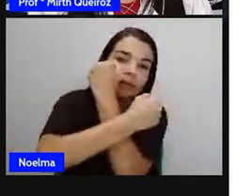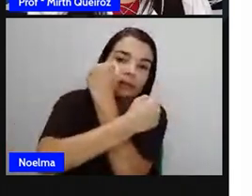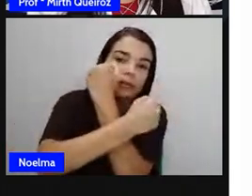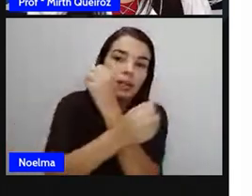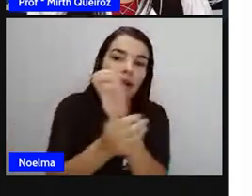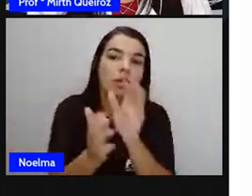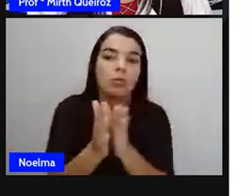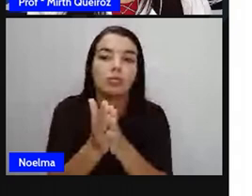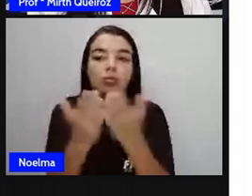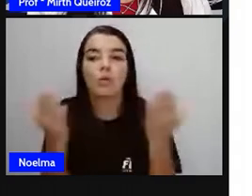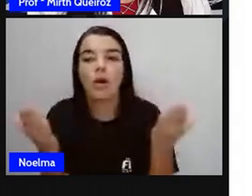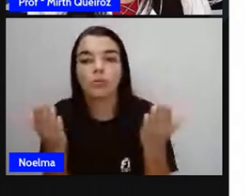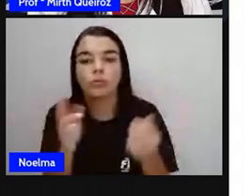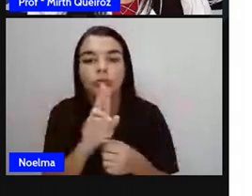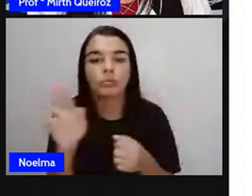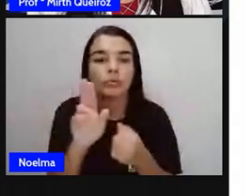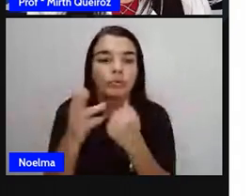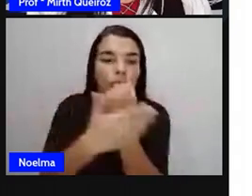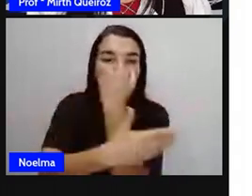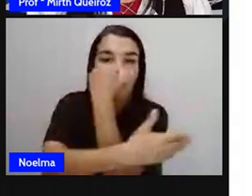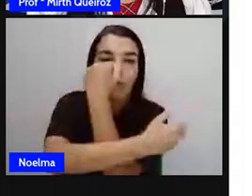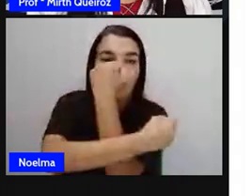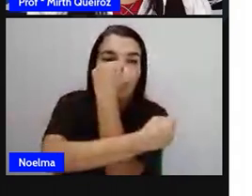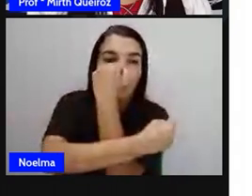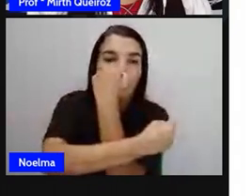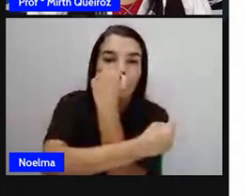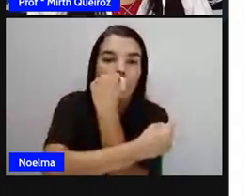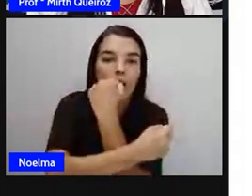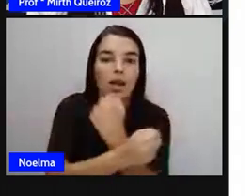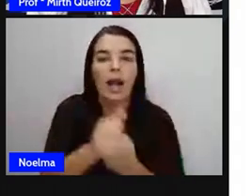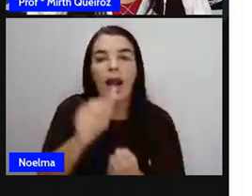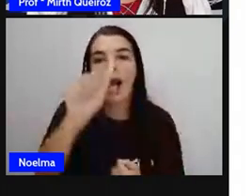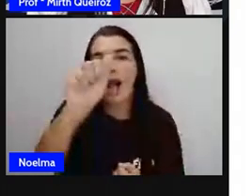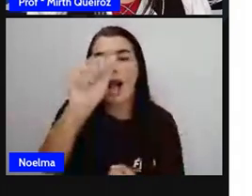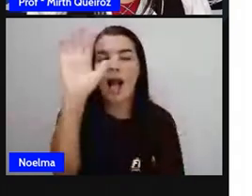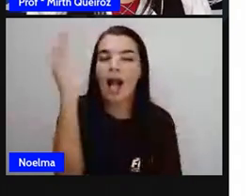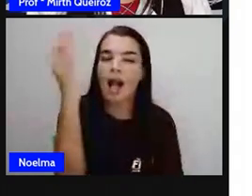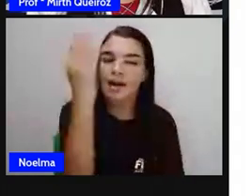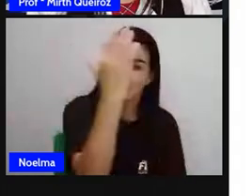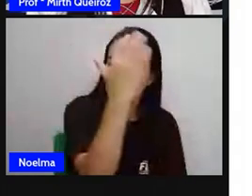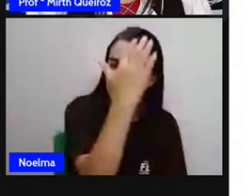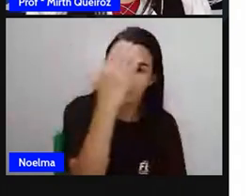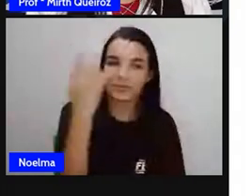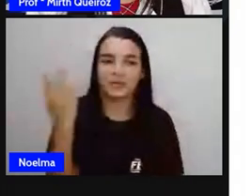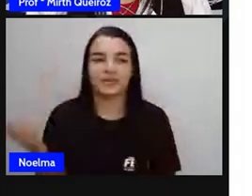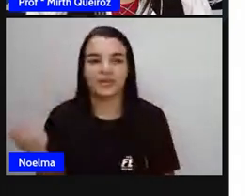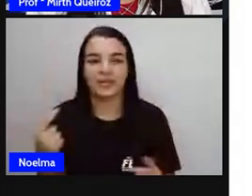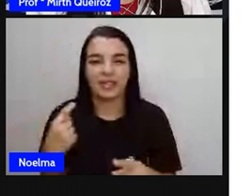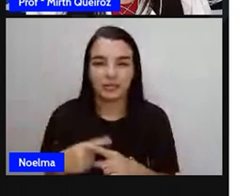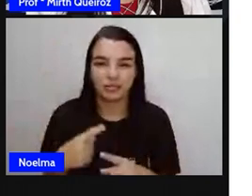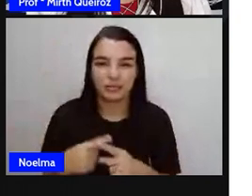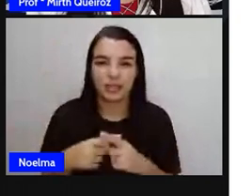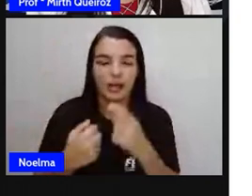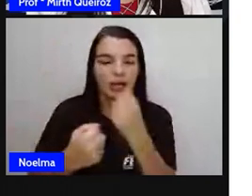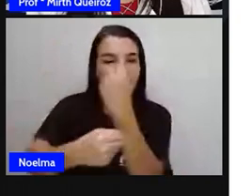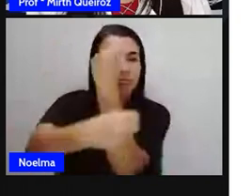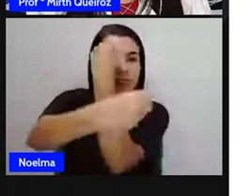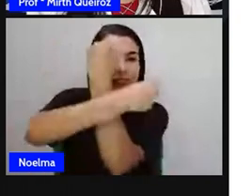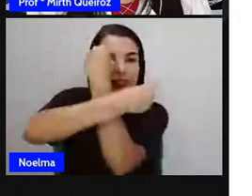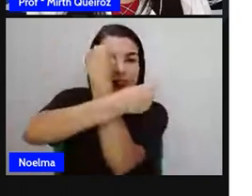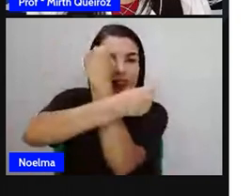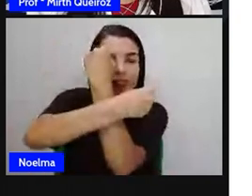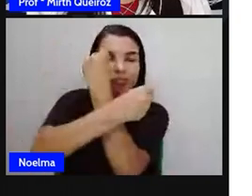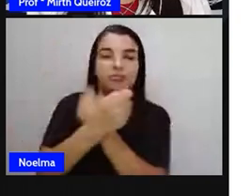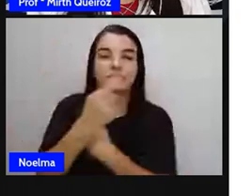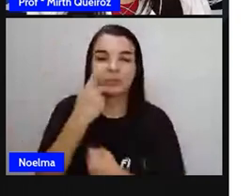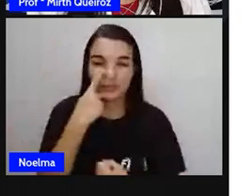perpendicular à rua dela? É a rua das árvores, porque vai se cruzar aqui formando quatro